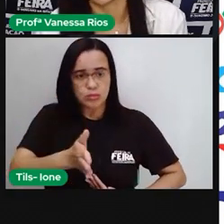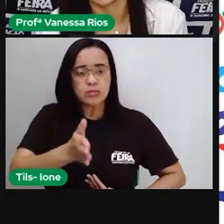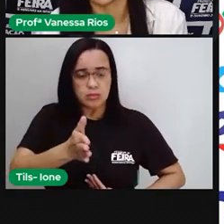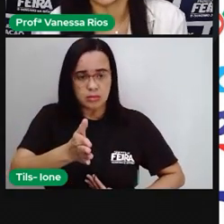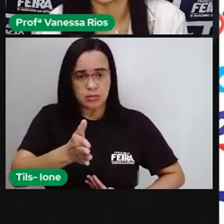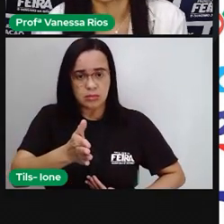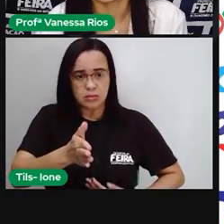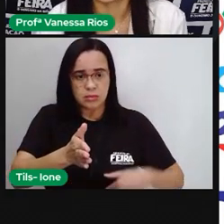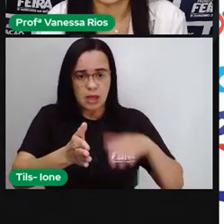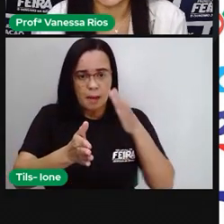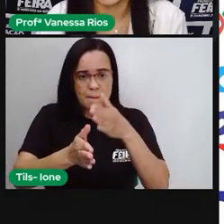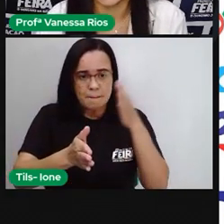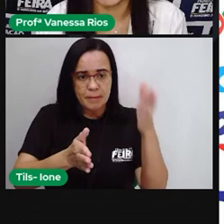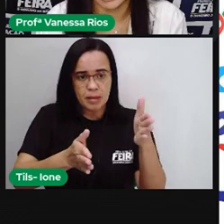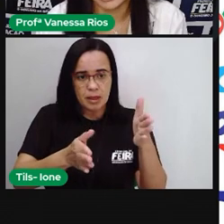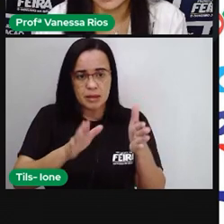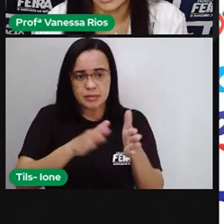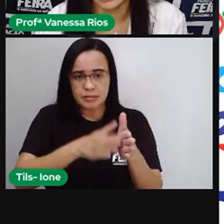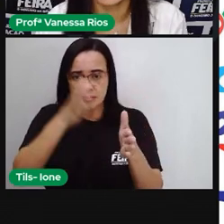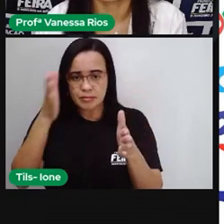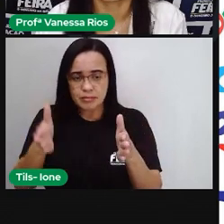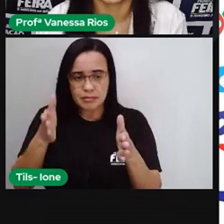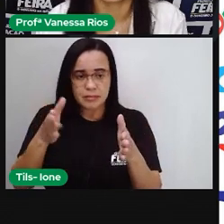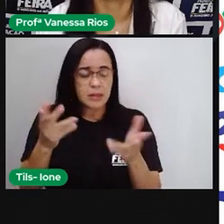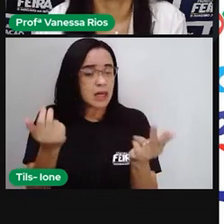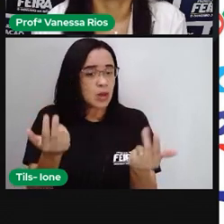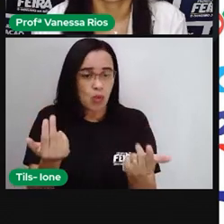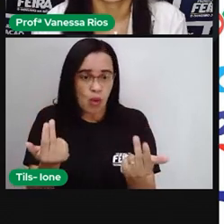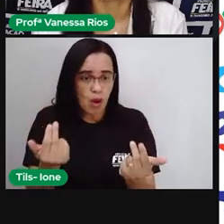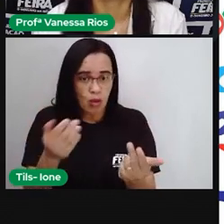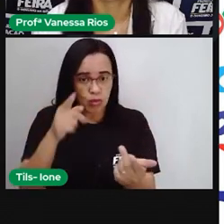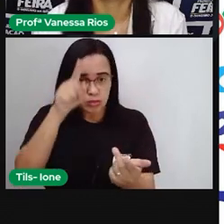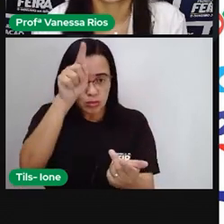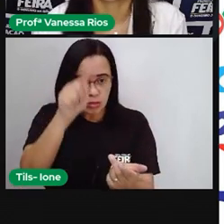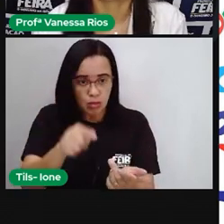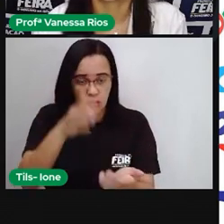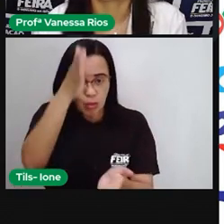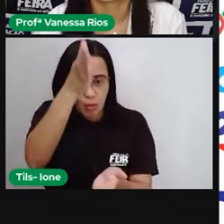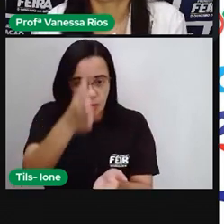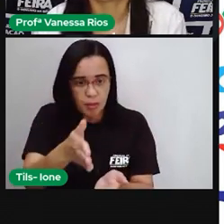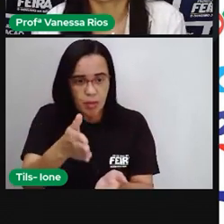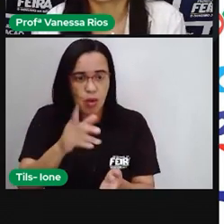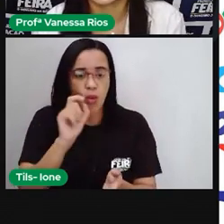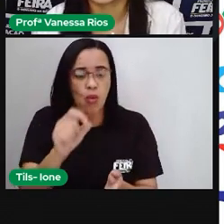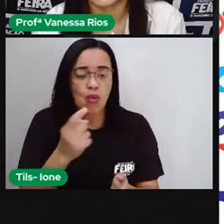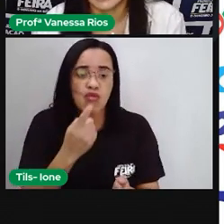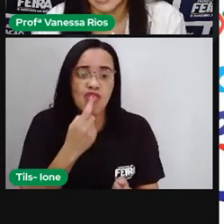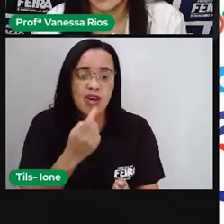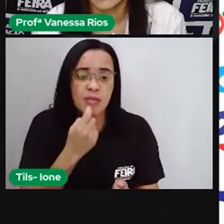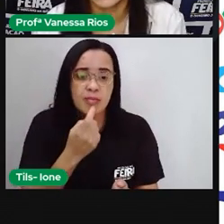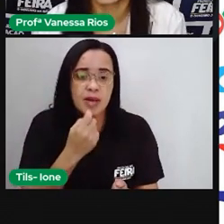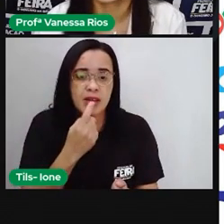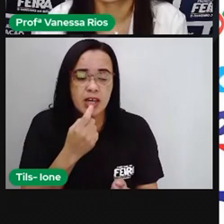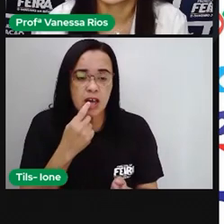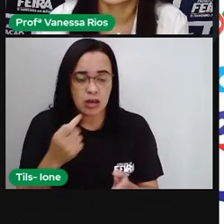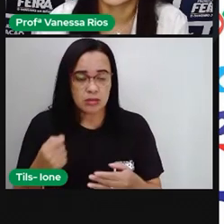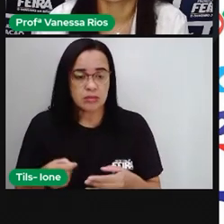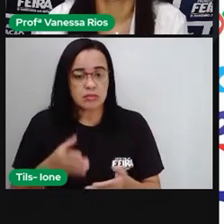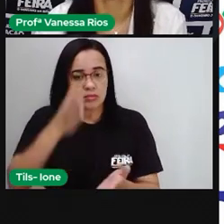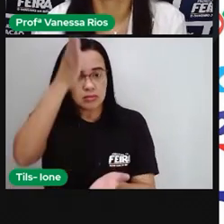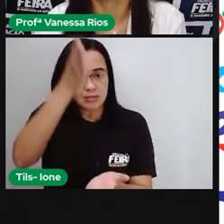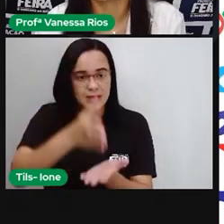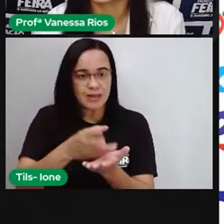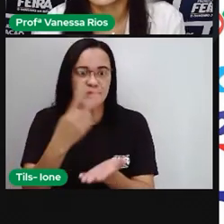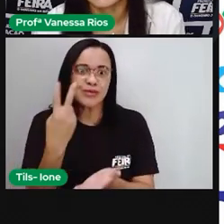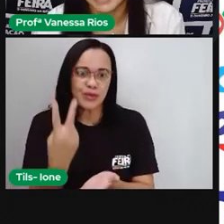a Pró colocou aí, passando esse eixo, né? Dividindo no meio, a gente observa a simetria bilateral porque foi dividido